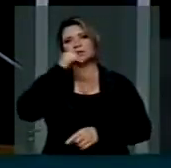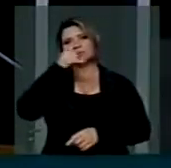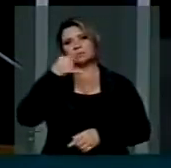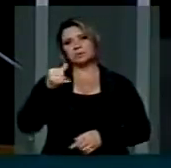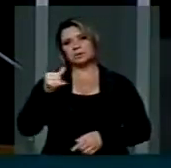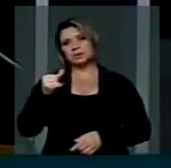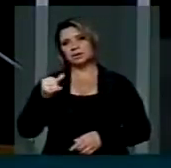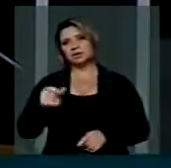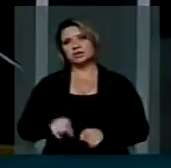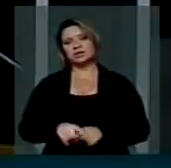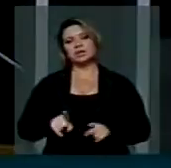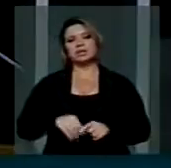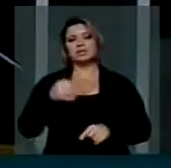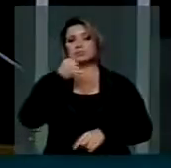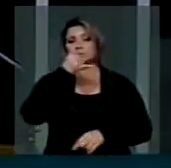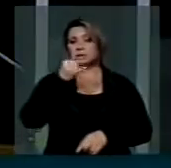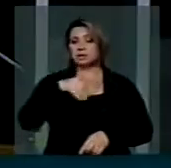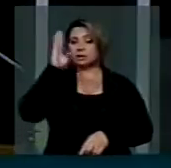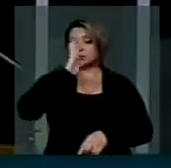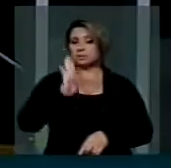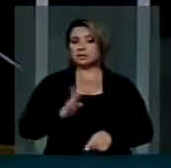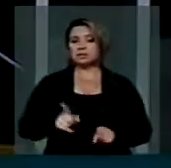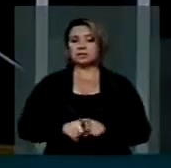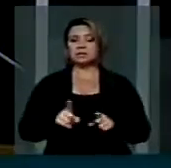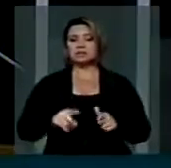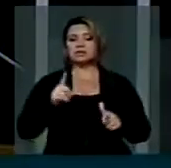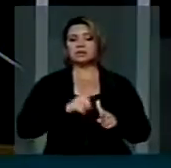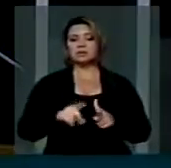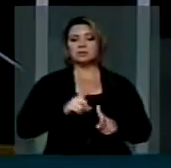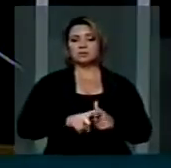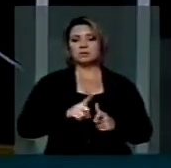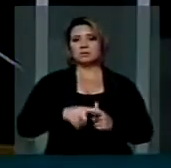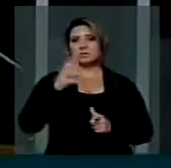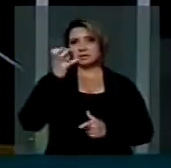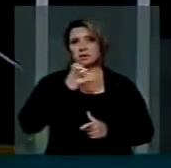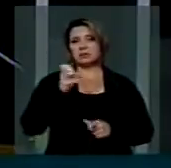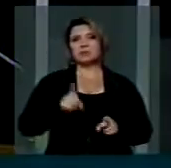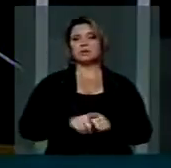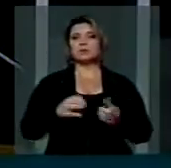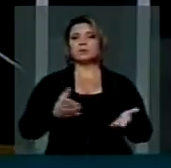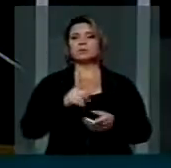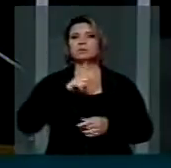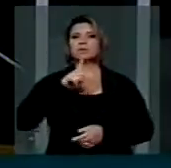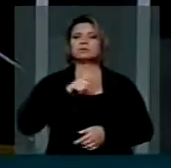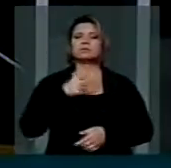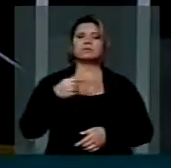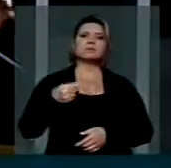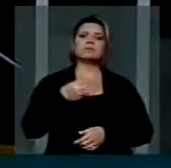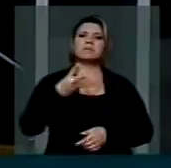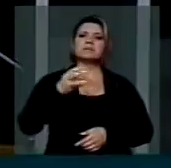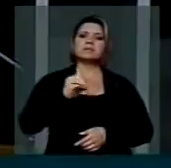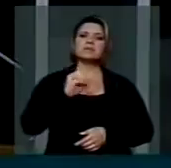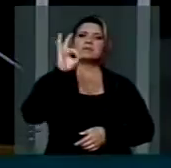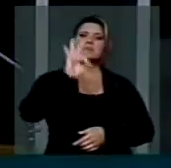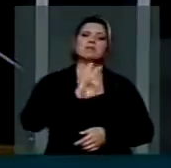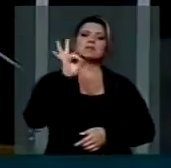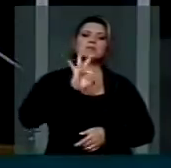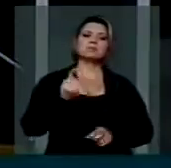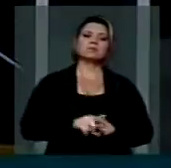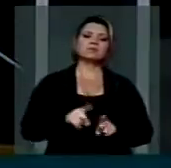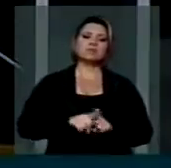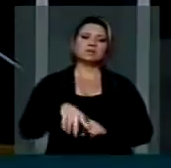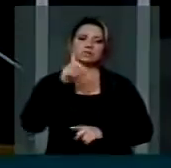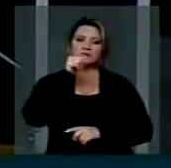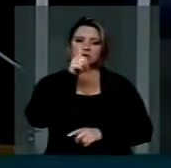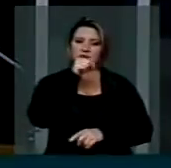A energia elétrica no Brasil está em colapso. Hoje, menos de 30% do nível de